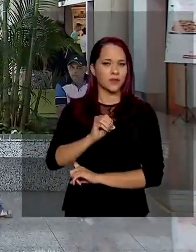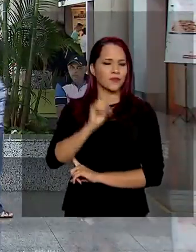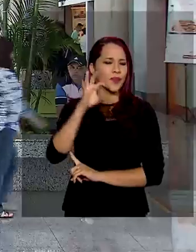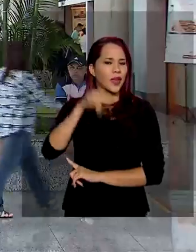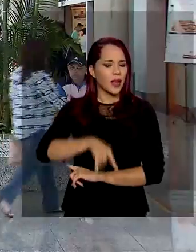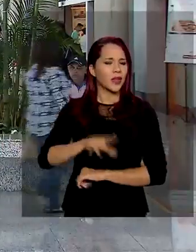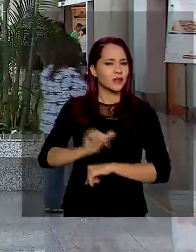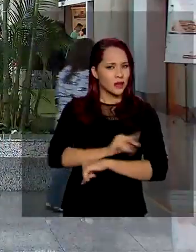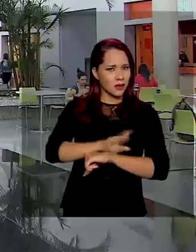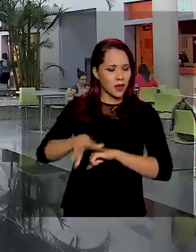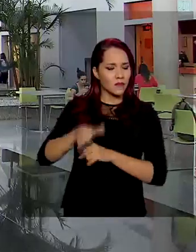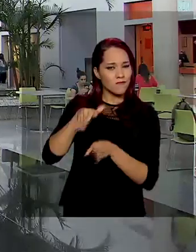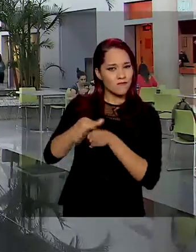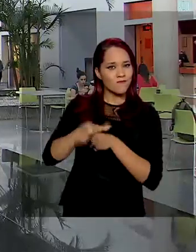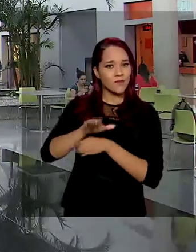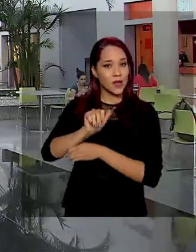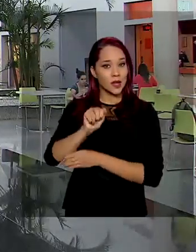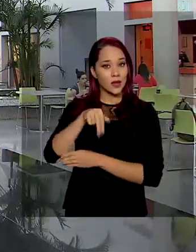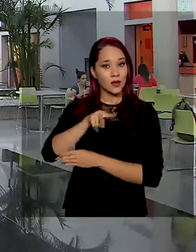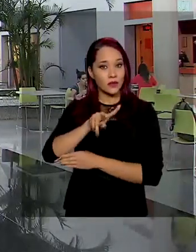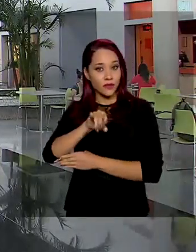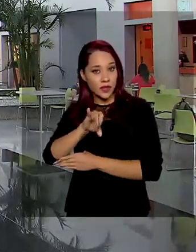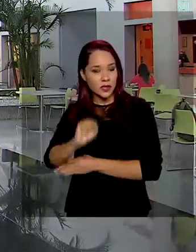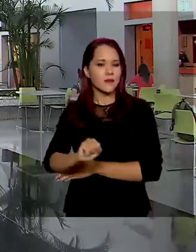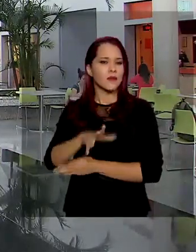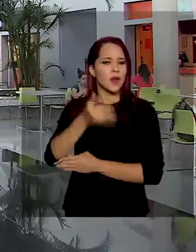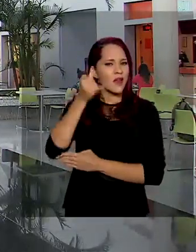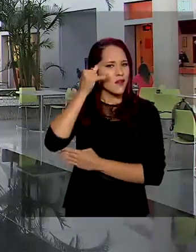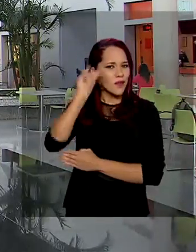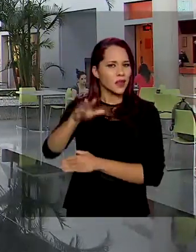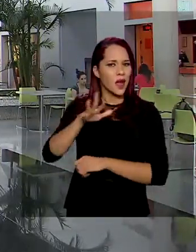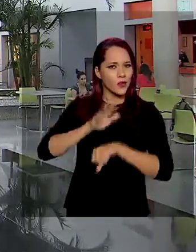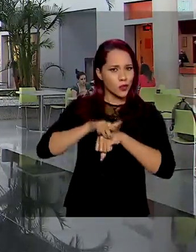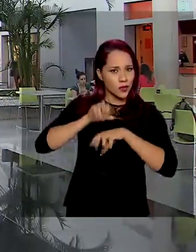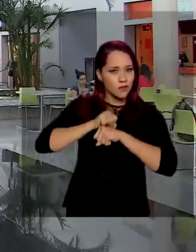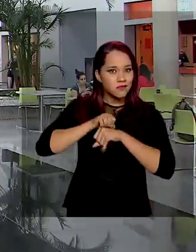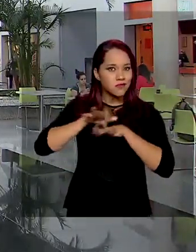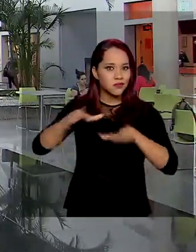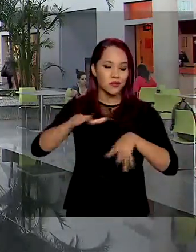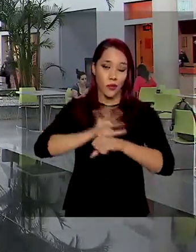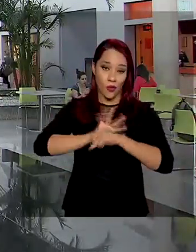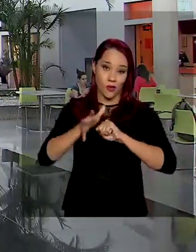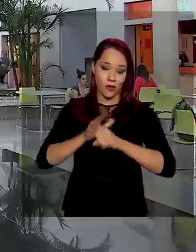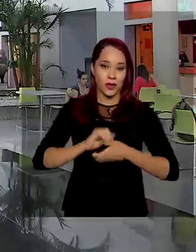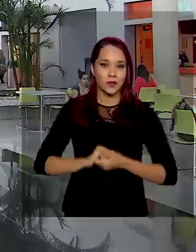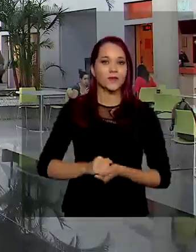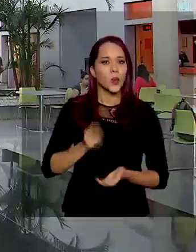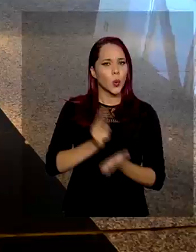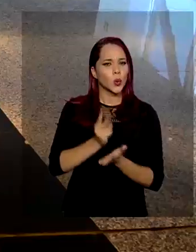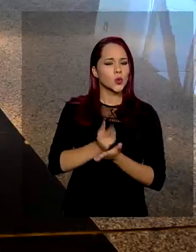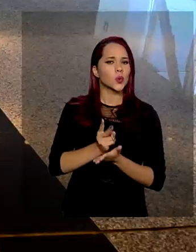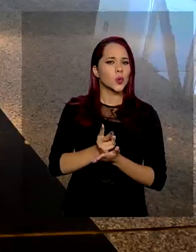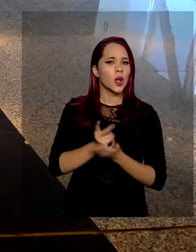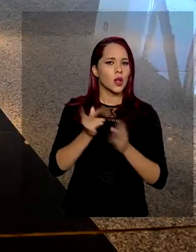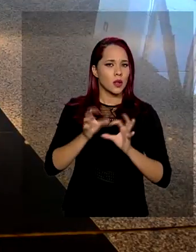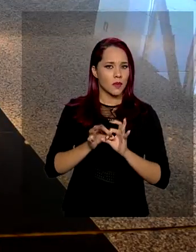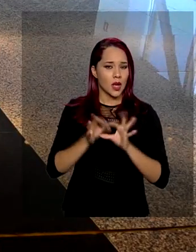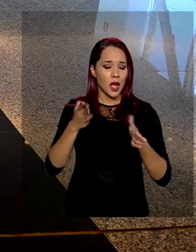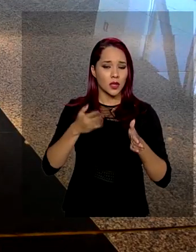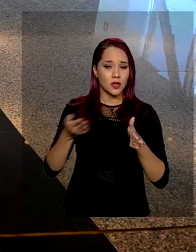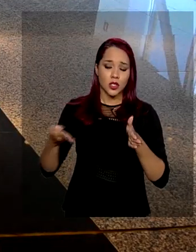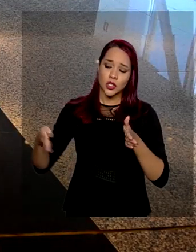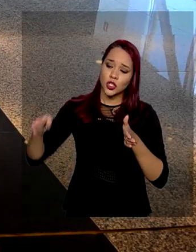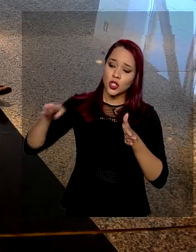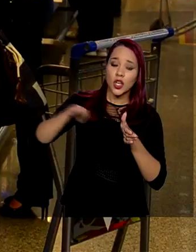recomendada pela Anvisa para tentar conter a propagação do novo coronavírus. Continuam liberados a desembarcarem